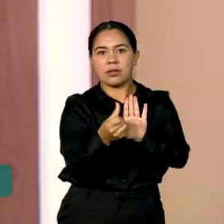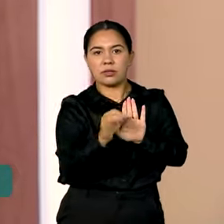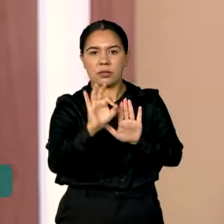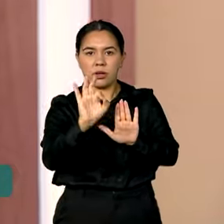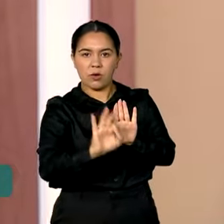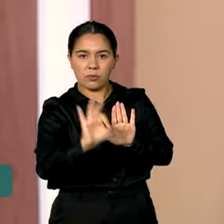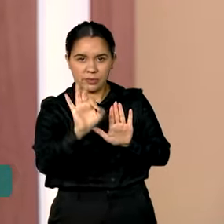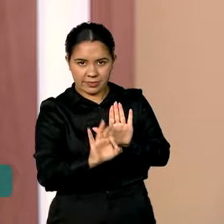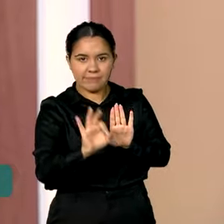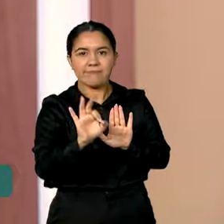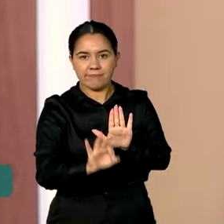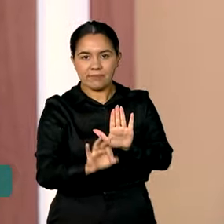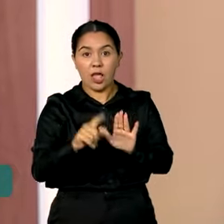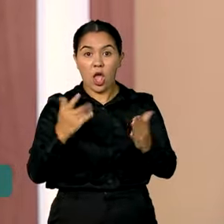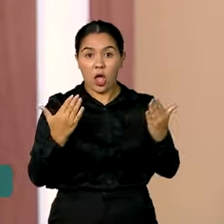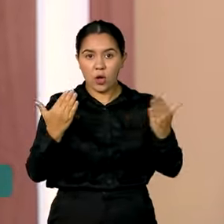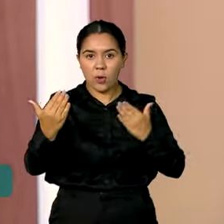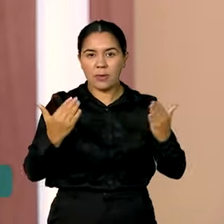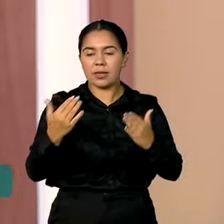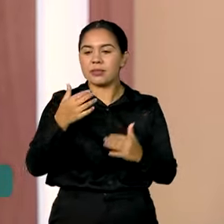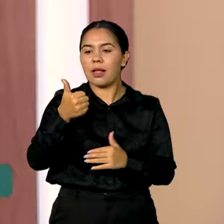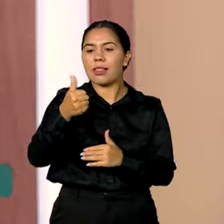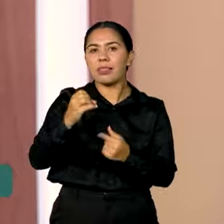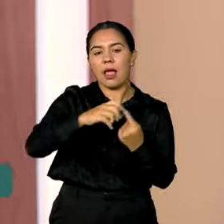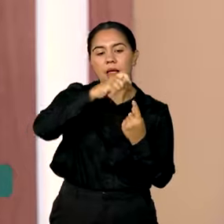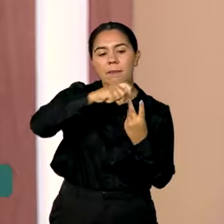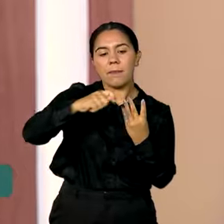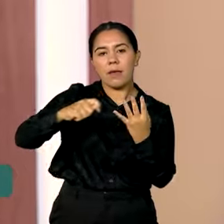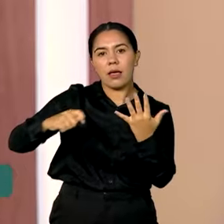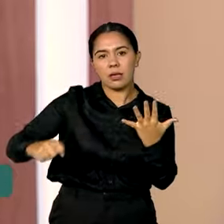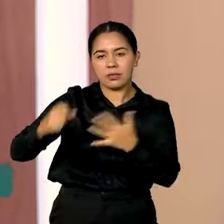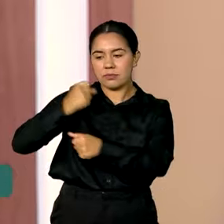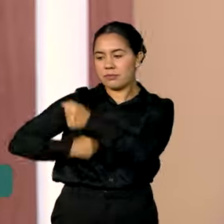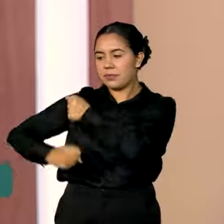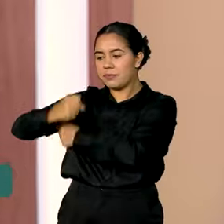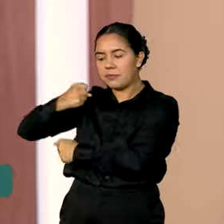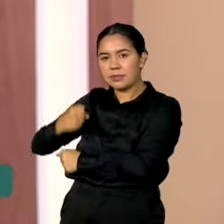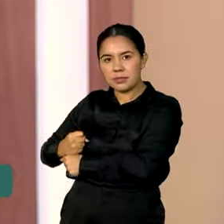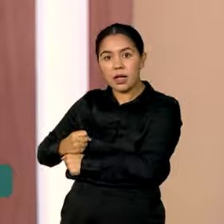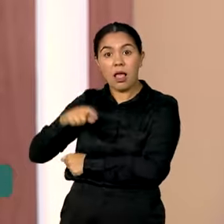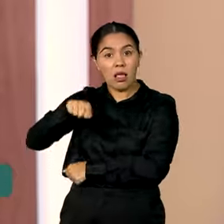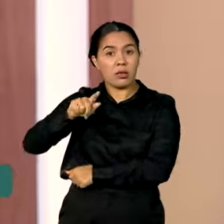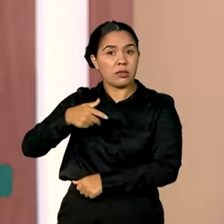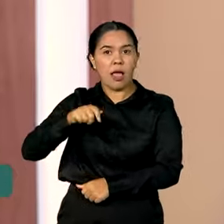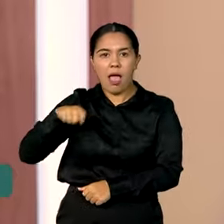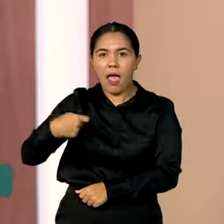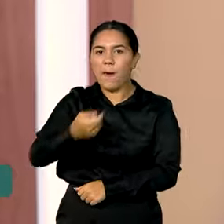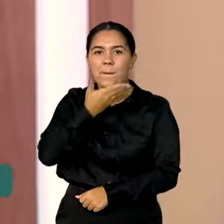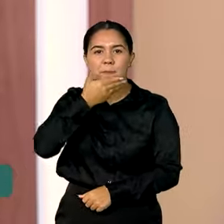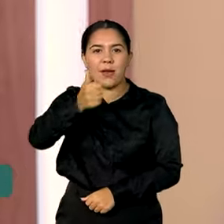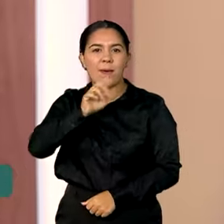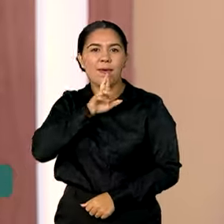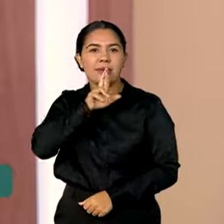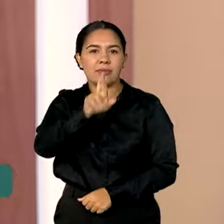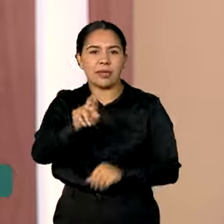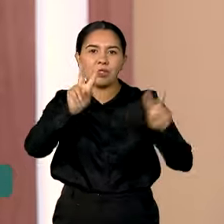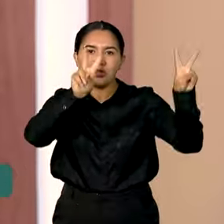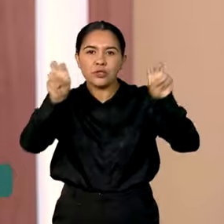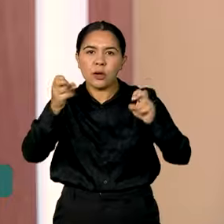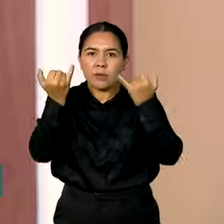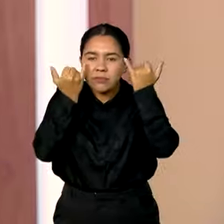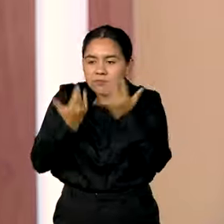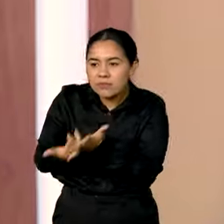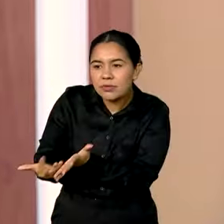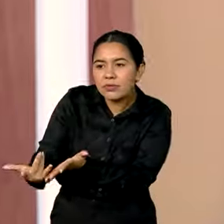sobre o valor registrado nos 10 primeiros meses do ano passado. É o melhor desempenho da arrecadação desde